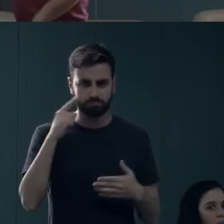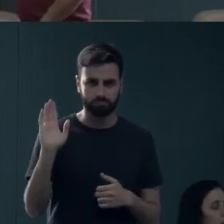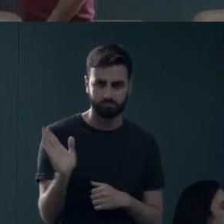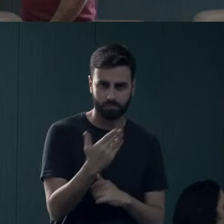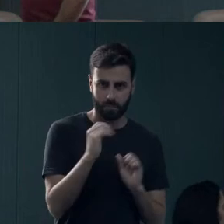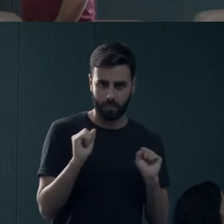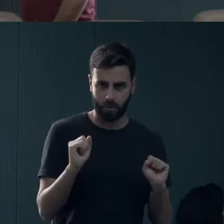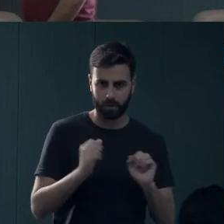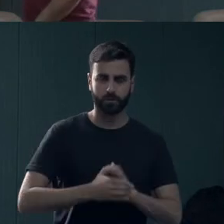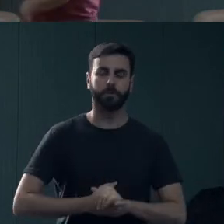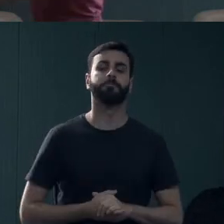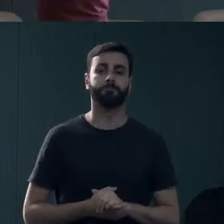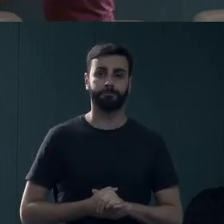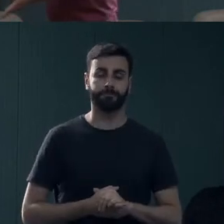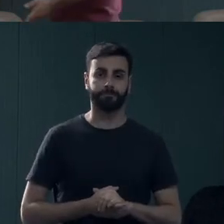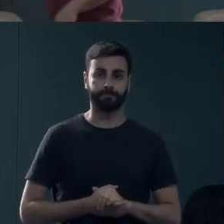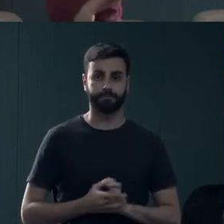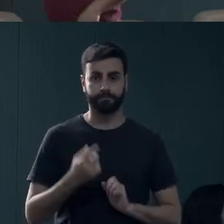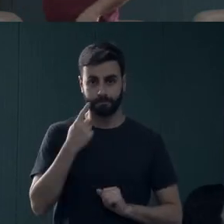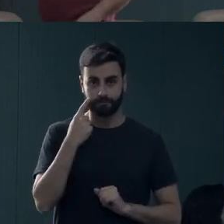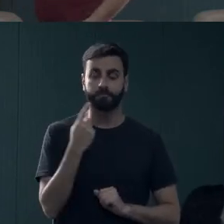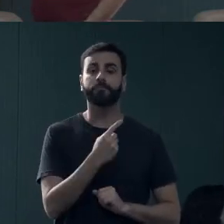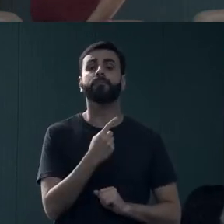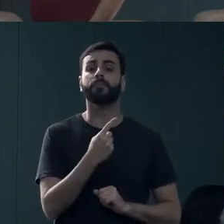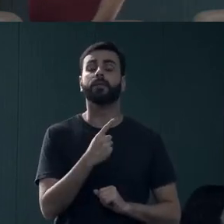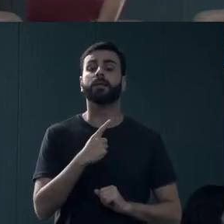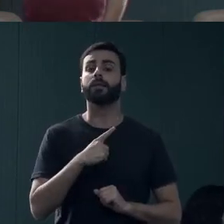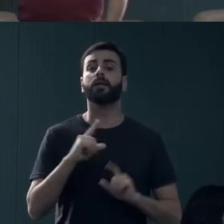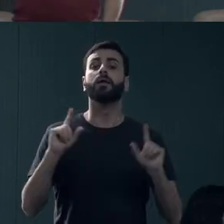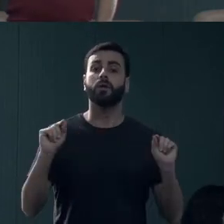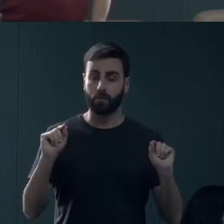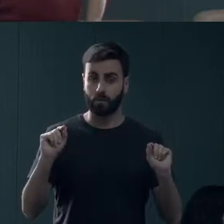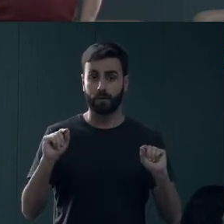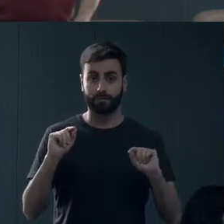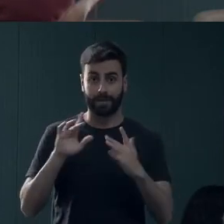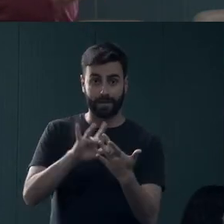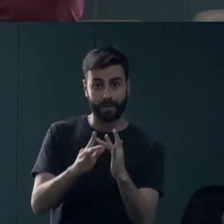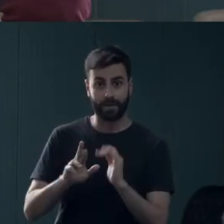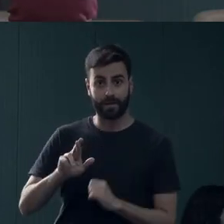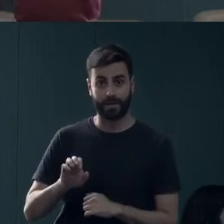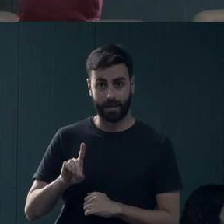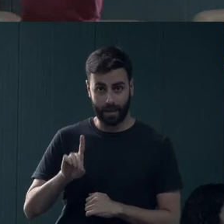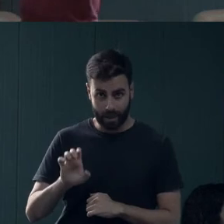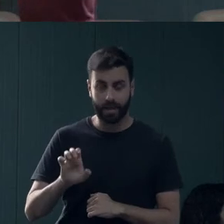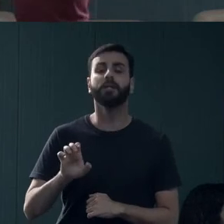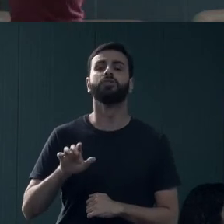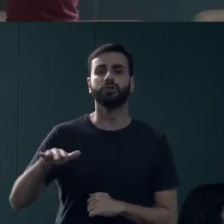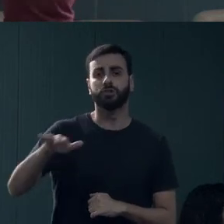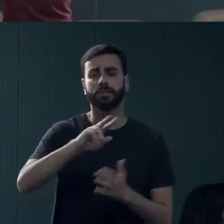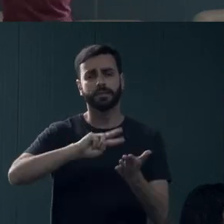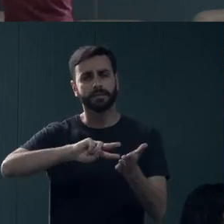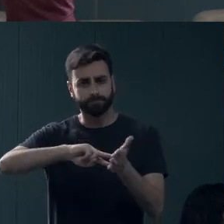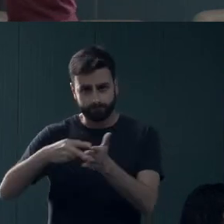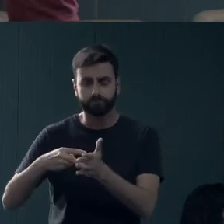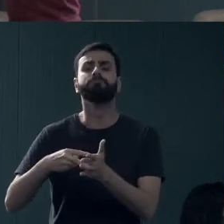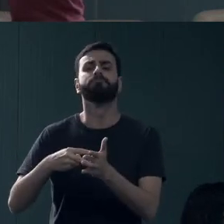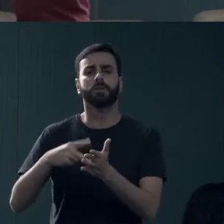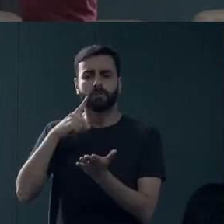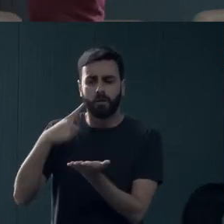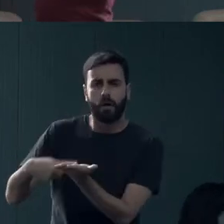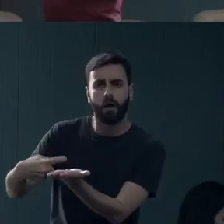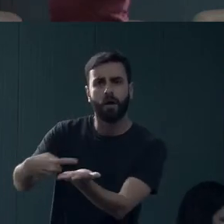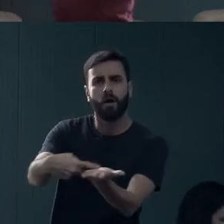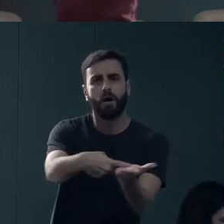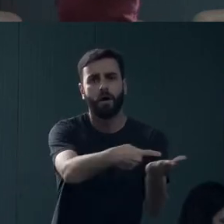favor. A RAPS, que é o que a gente tem de definição, que a rede de atenção psíquico-social são organizações de serviços